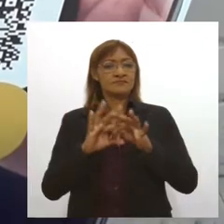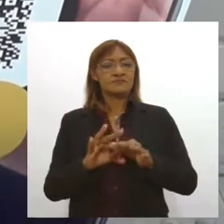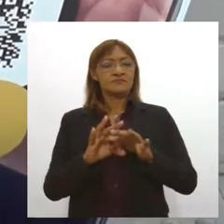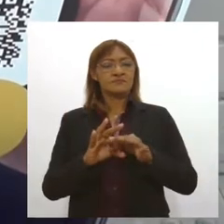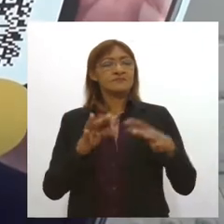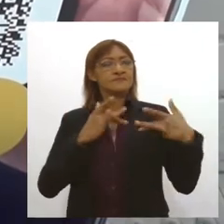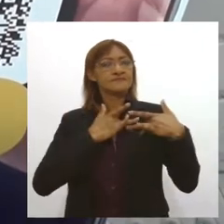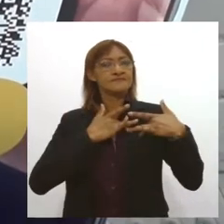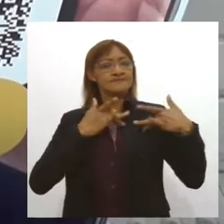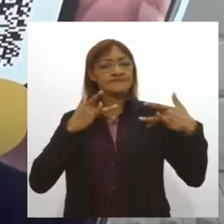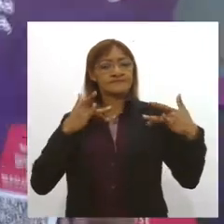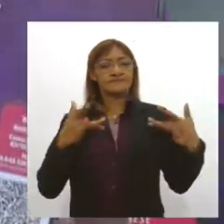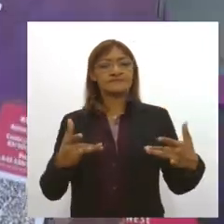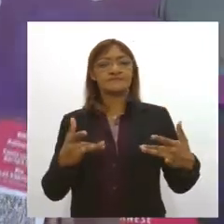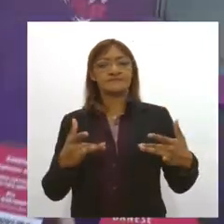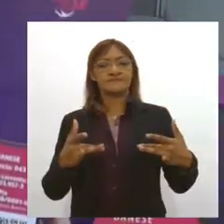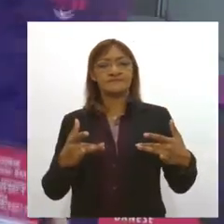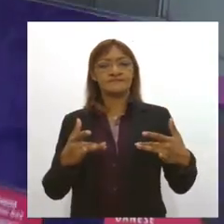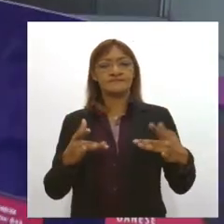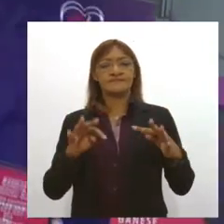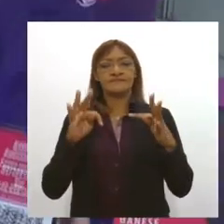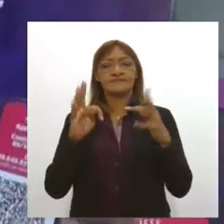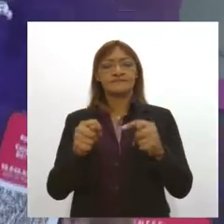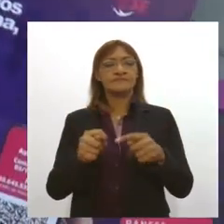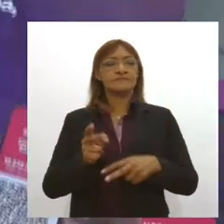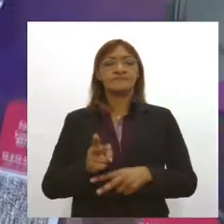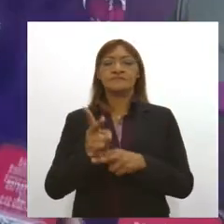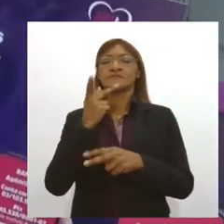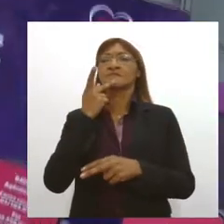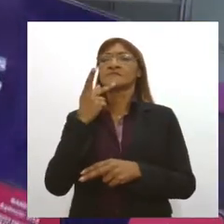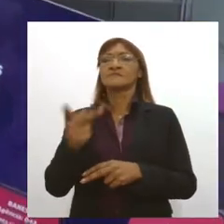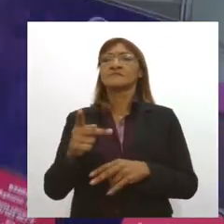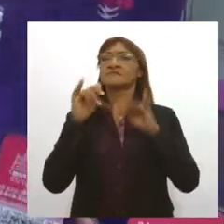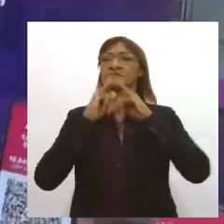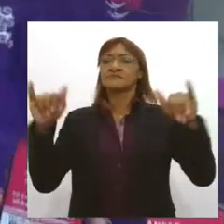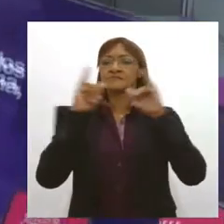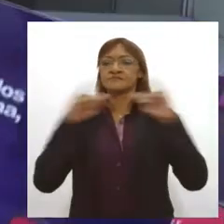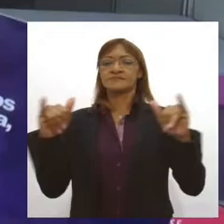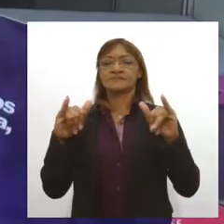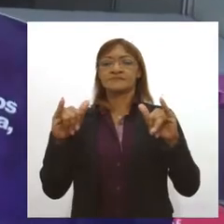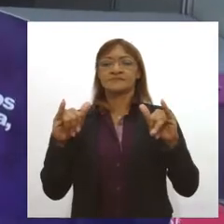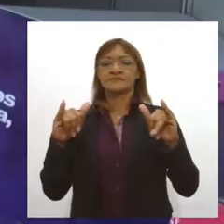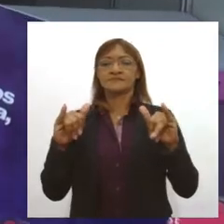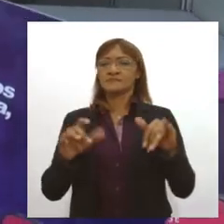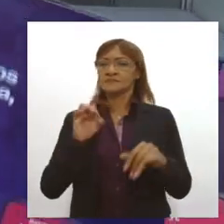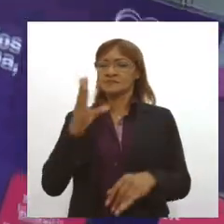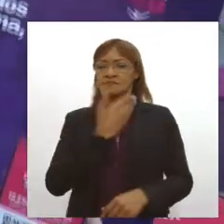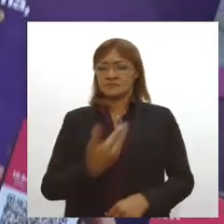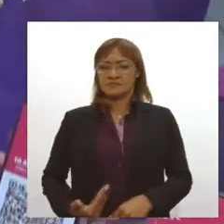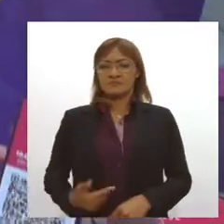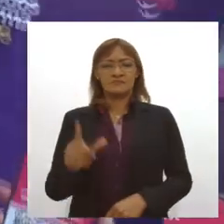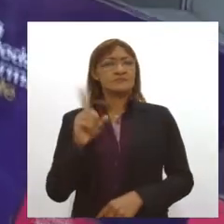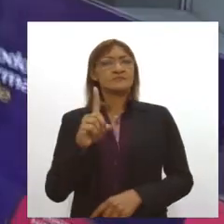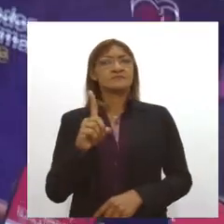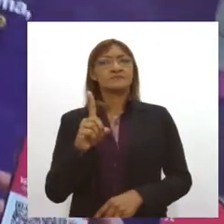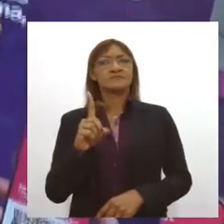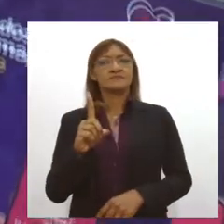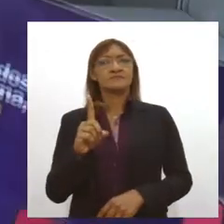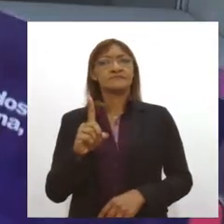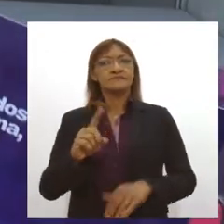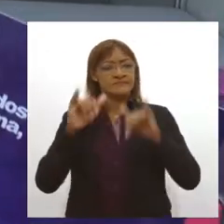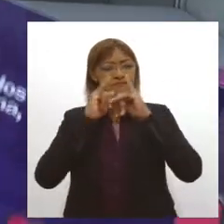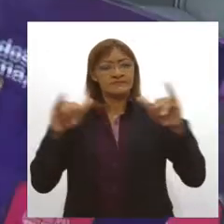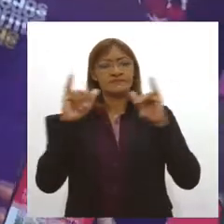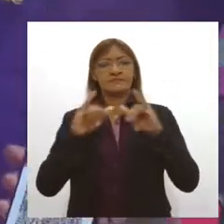de solidariedade de todos. Eu tenho dito muito que essa campanha não é uma campanha só do governo do estado, não é uma campanha